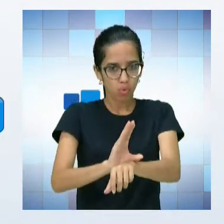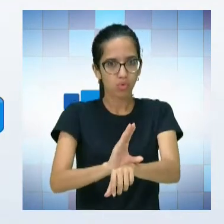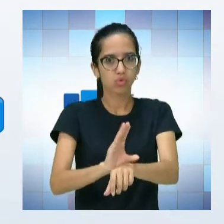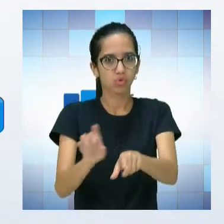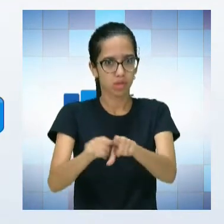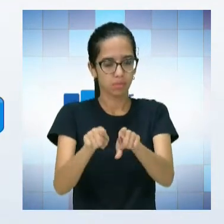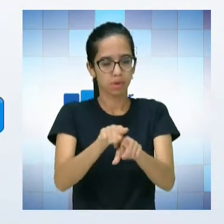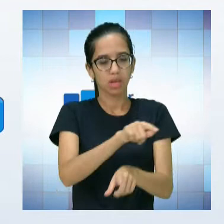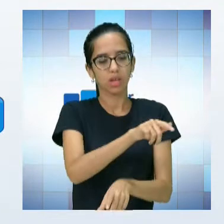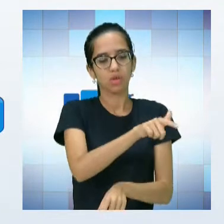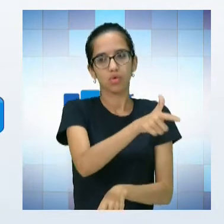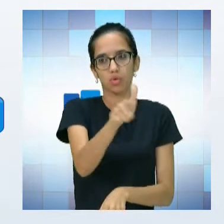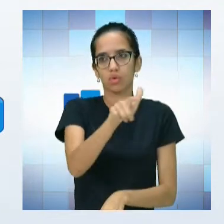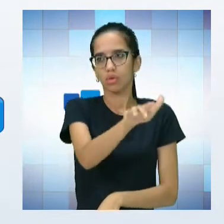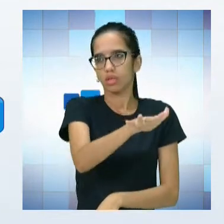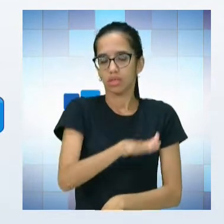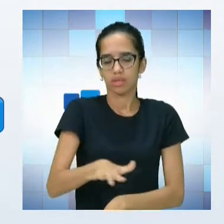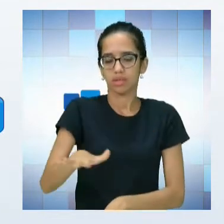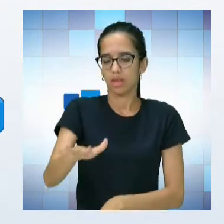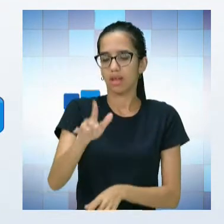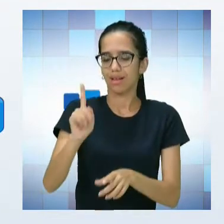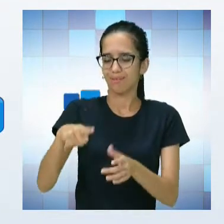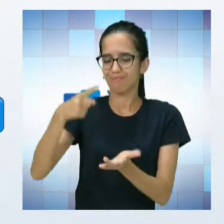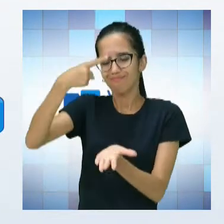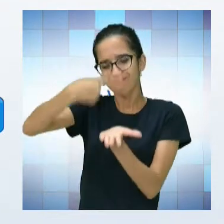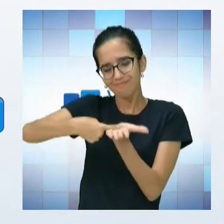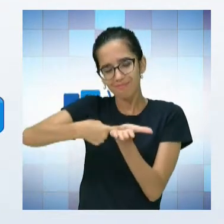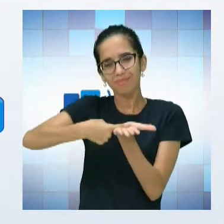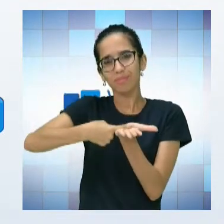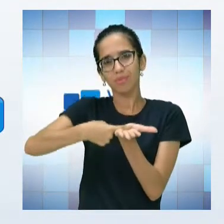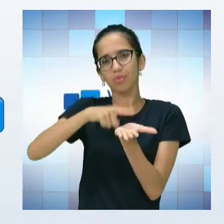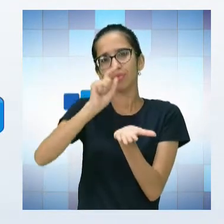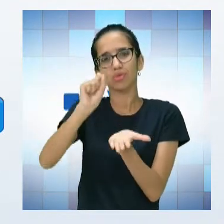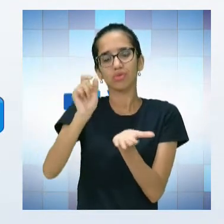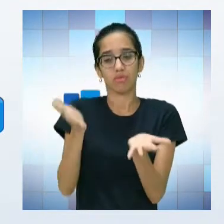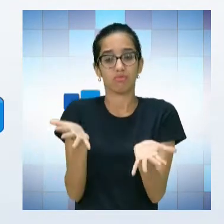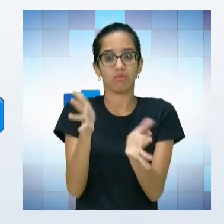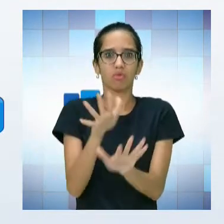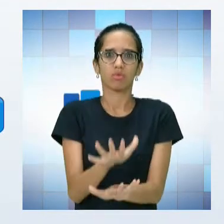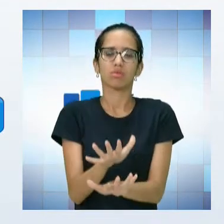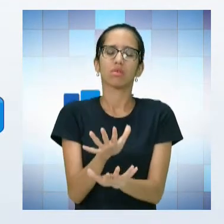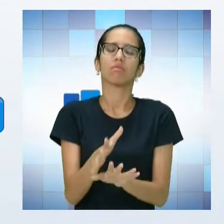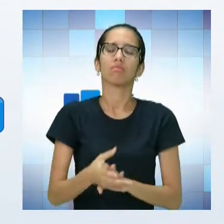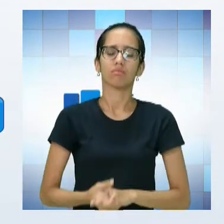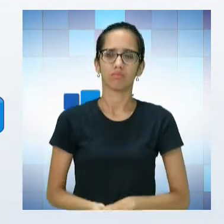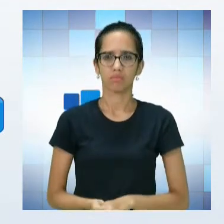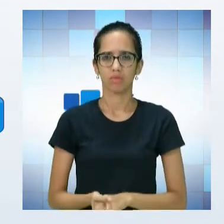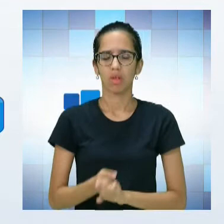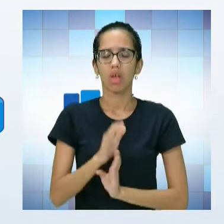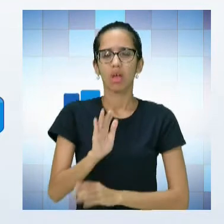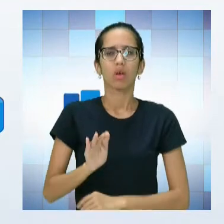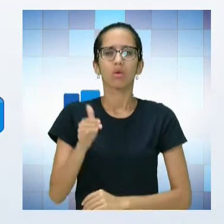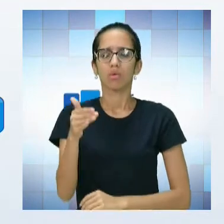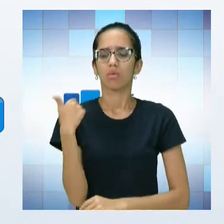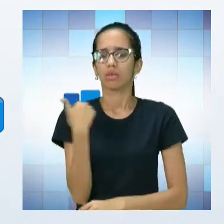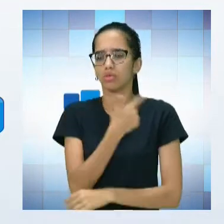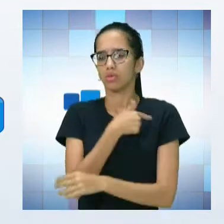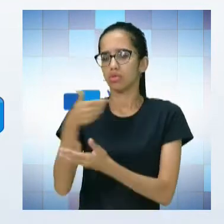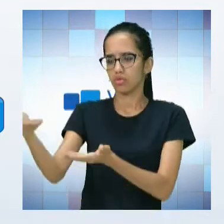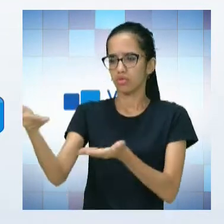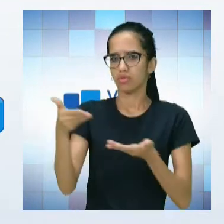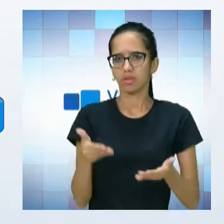são aqueles professores que têm um compromisso muito grande com a questão da inclusão. Então, no momento que a gente incluiu esses